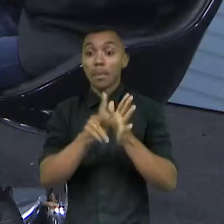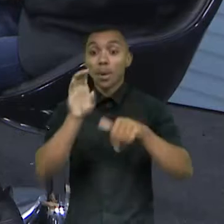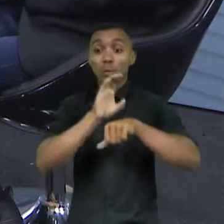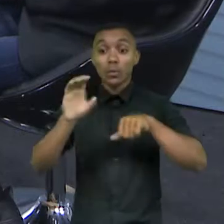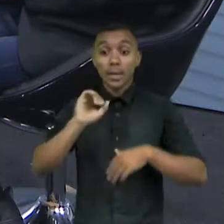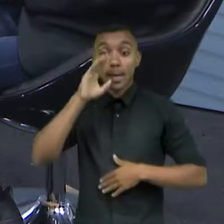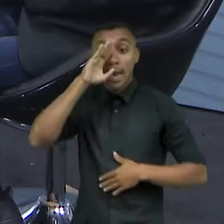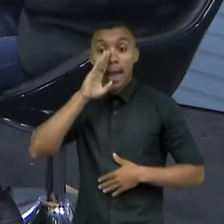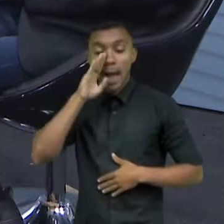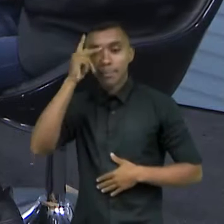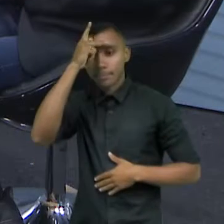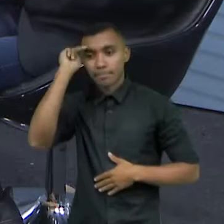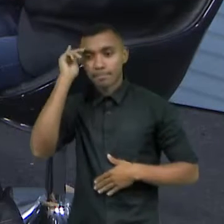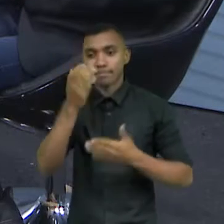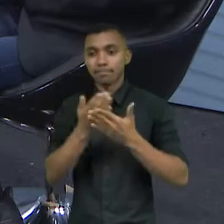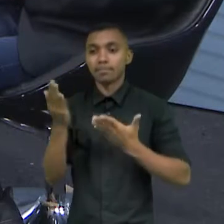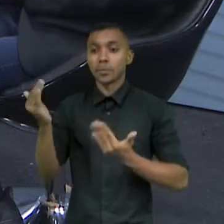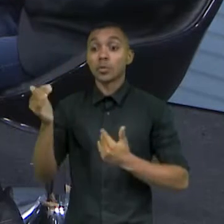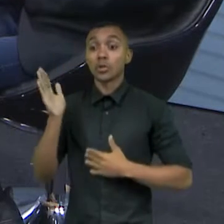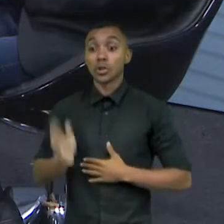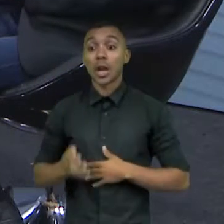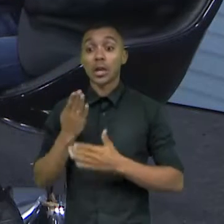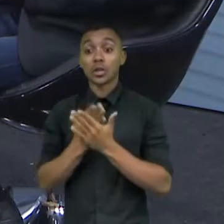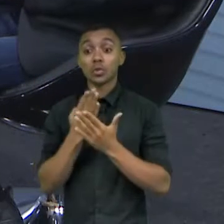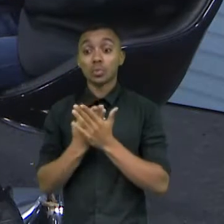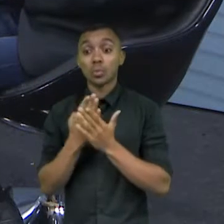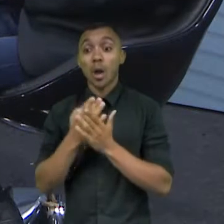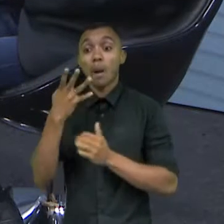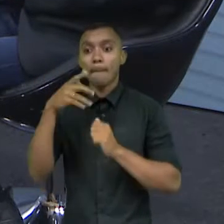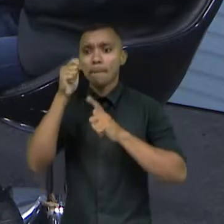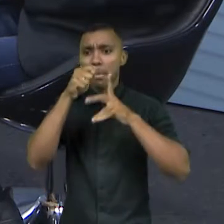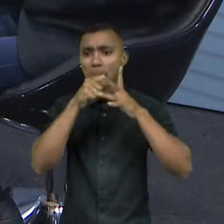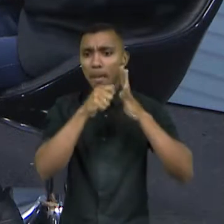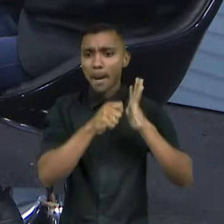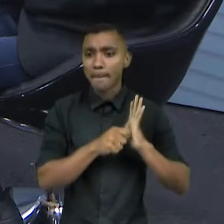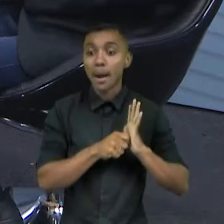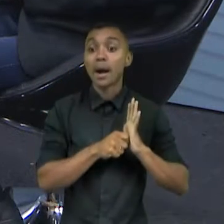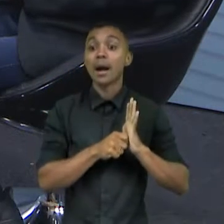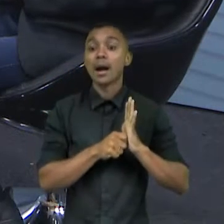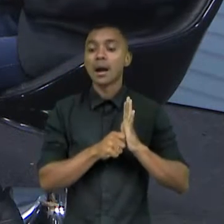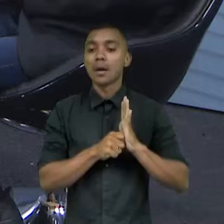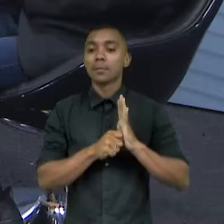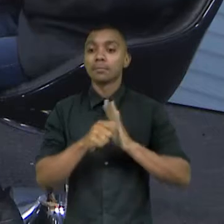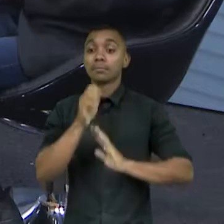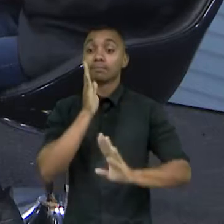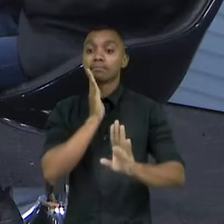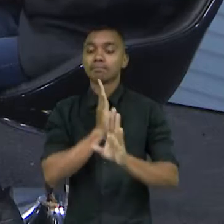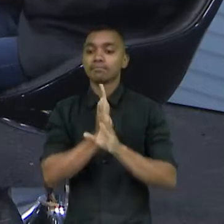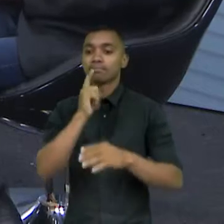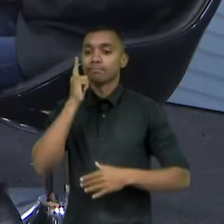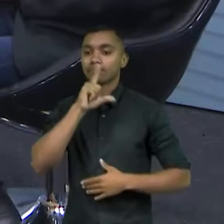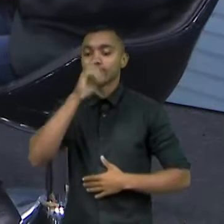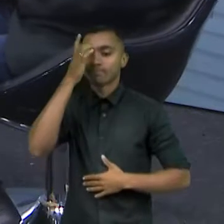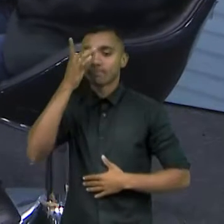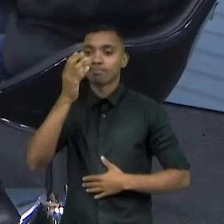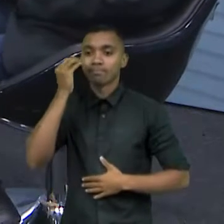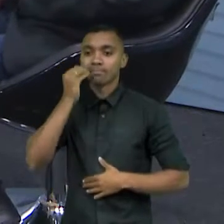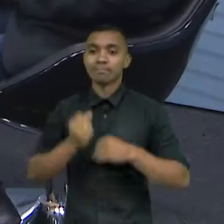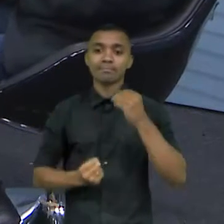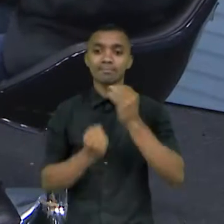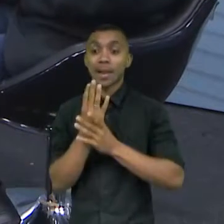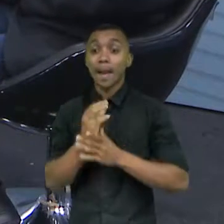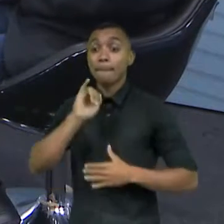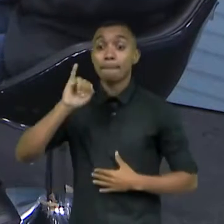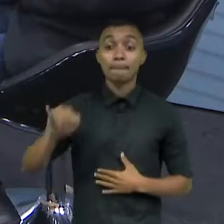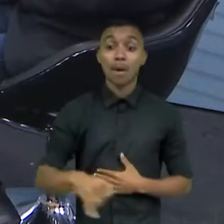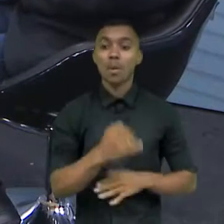meninos vão estudar durante quatro meses para a gente viabilizar oportunidades. A gente precisa fazer